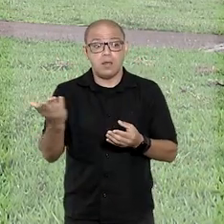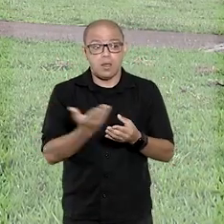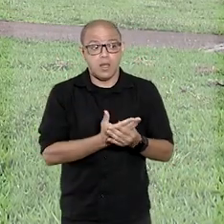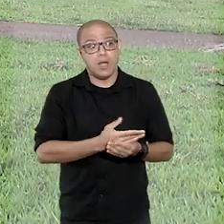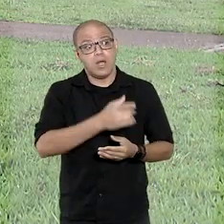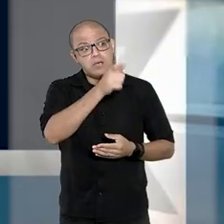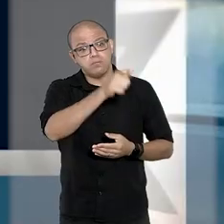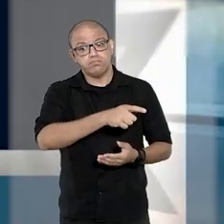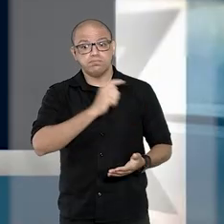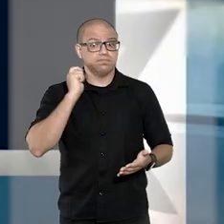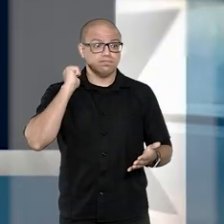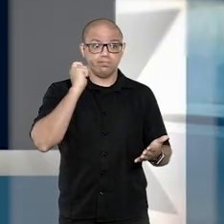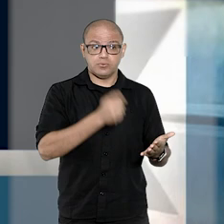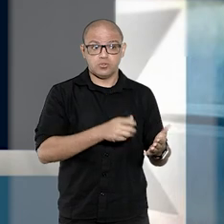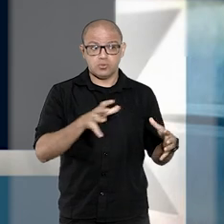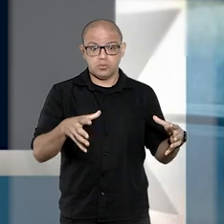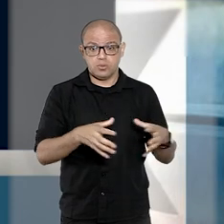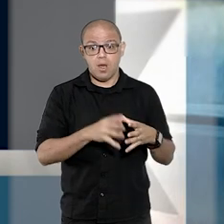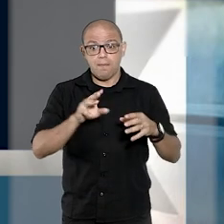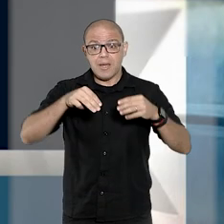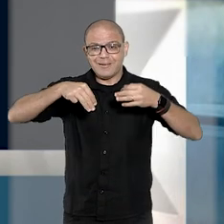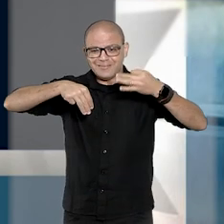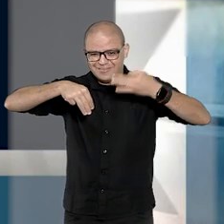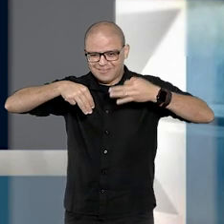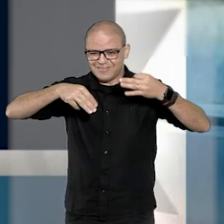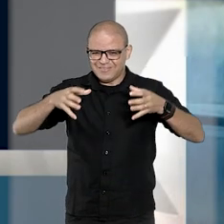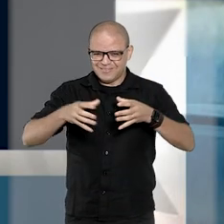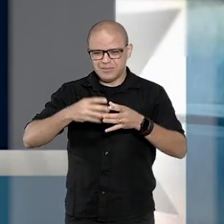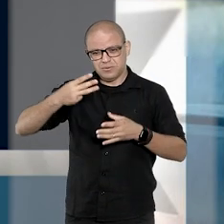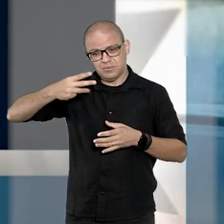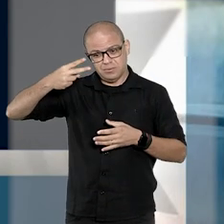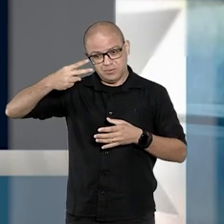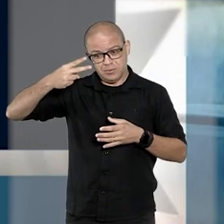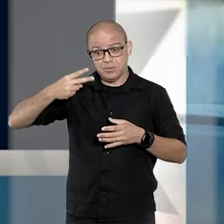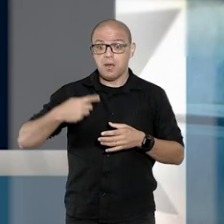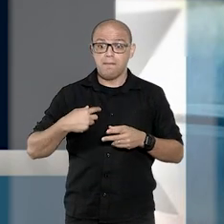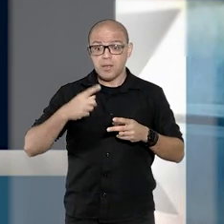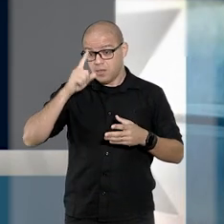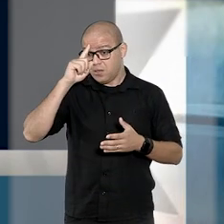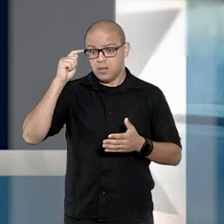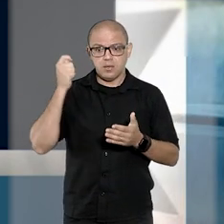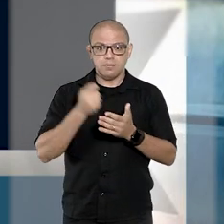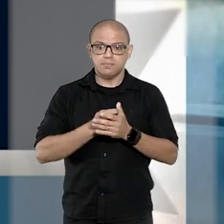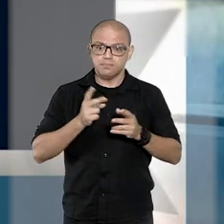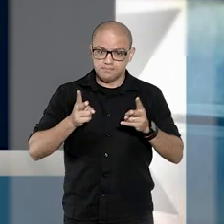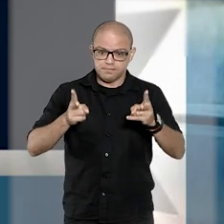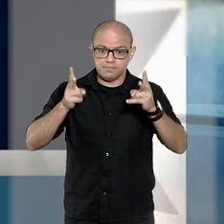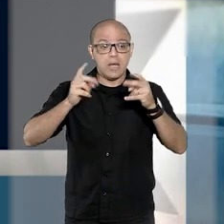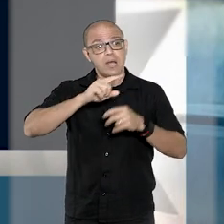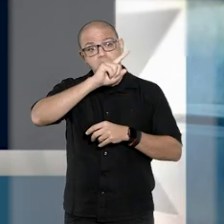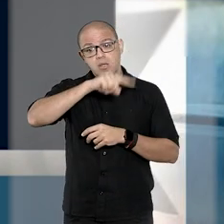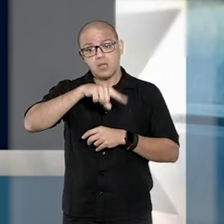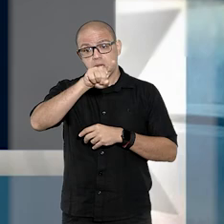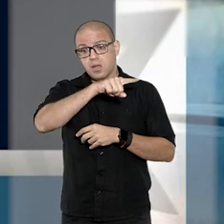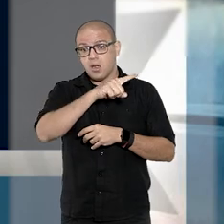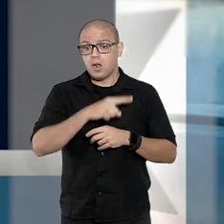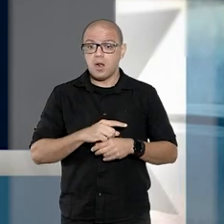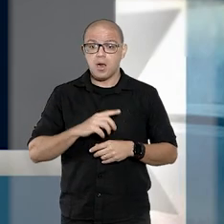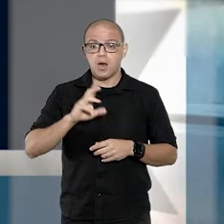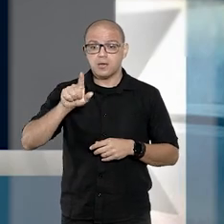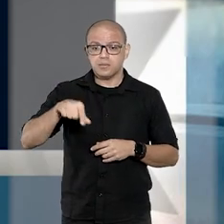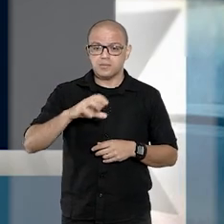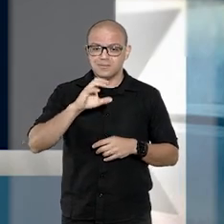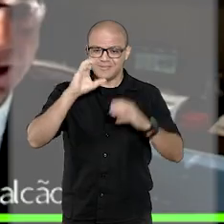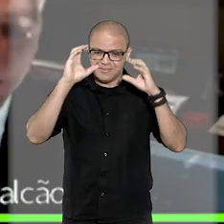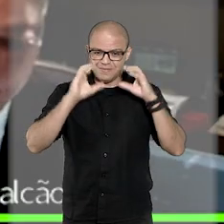moral coletivo. Mas os ministros da segunda turma mantiveram decisão que extinguiu, sem resolução de mérito, a ação